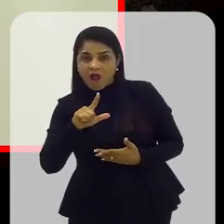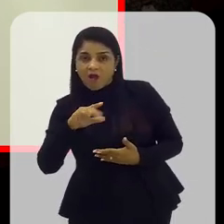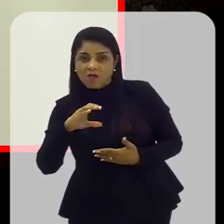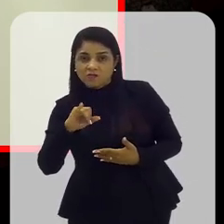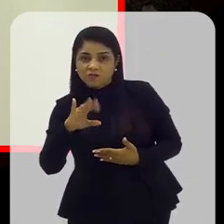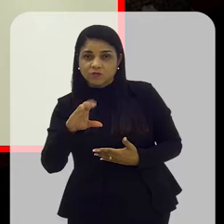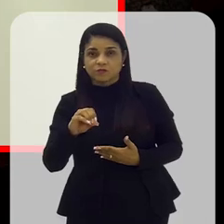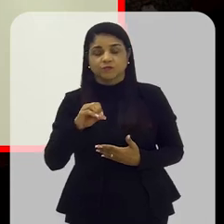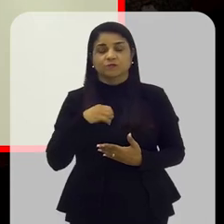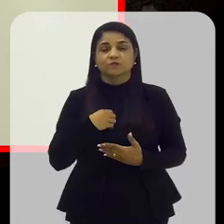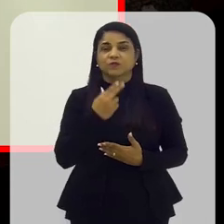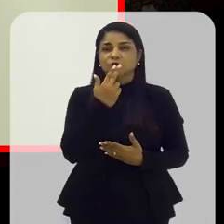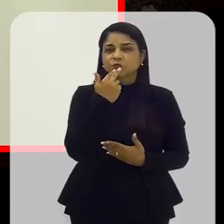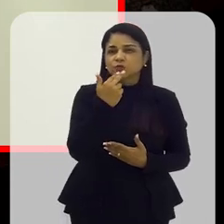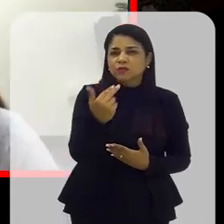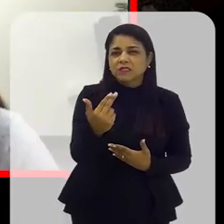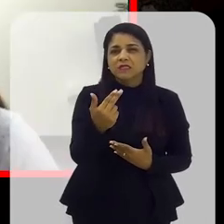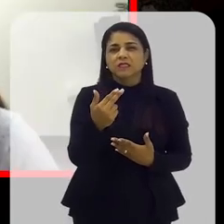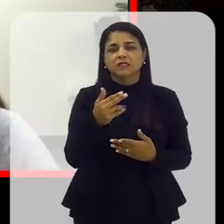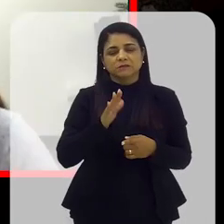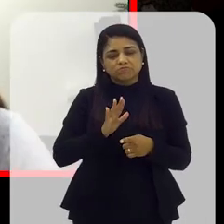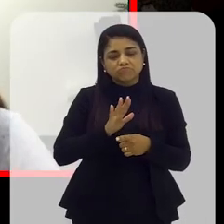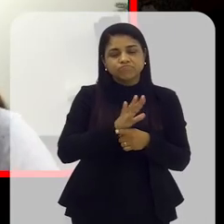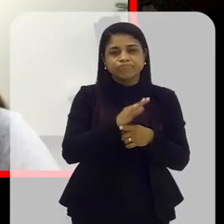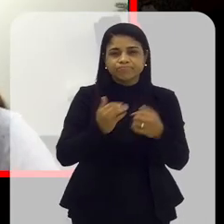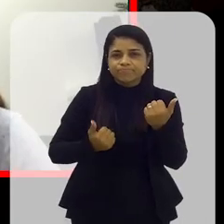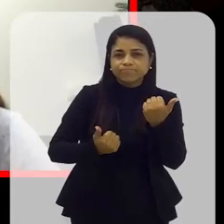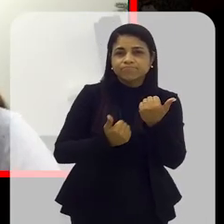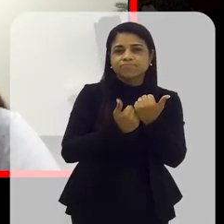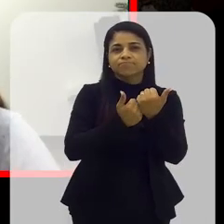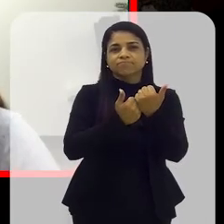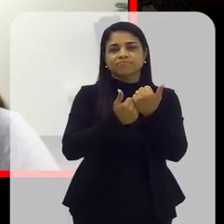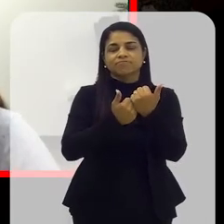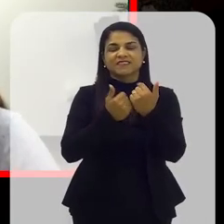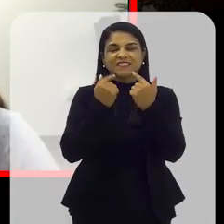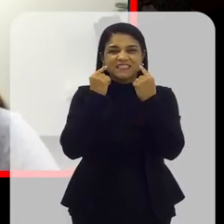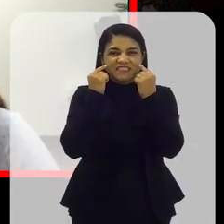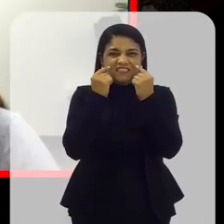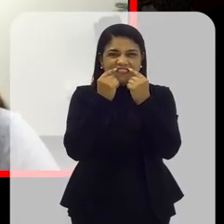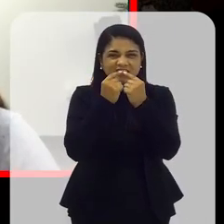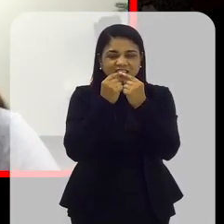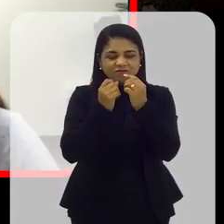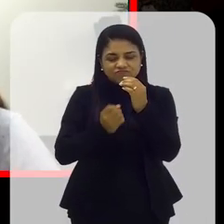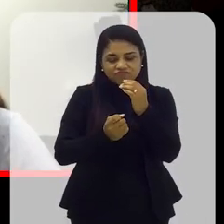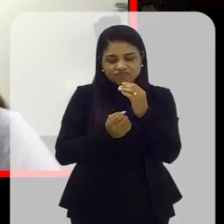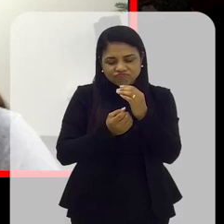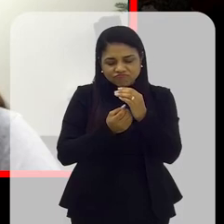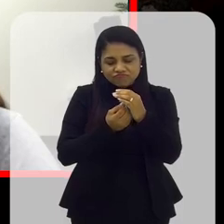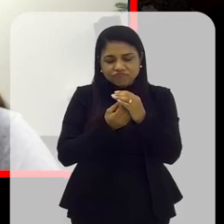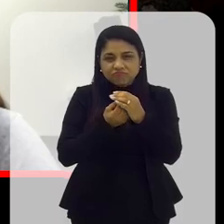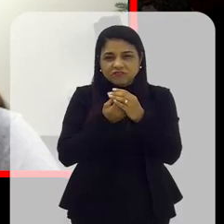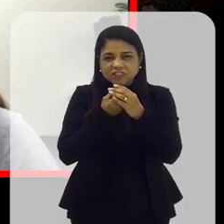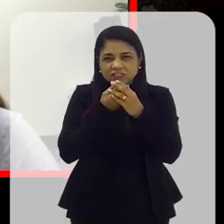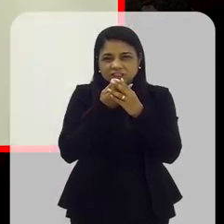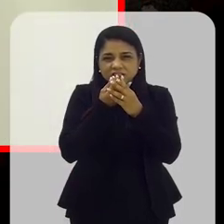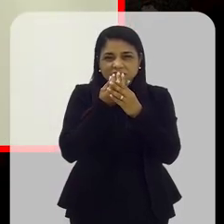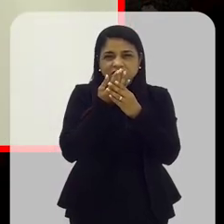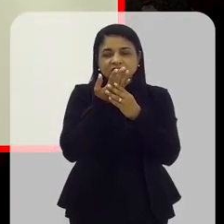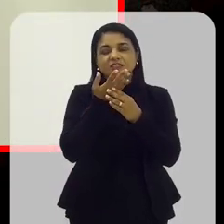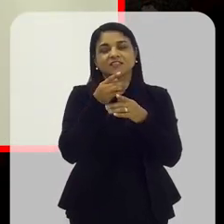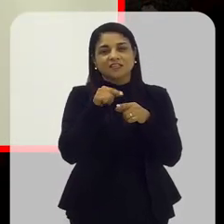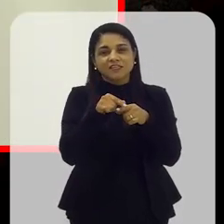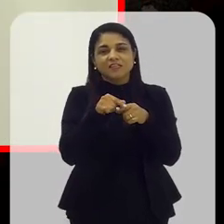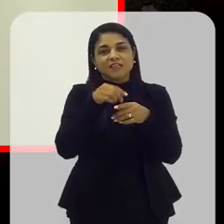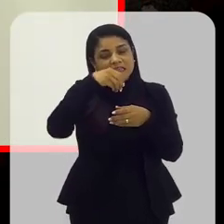em nutrientes que vão favorecer a odontogênese, seja, a formação desses brotos